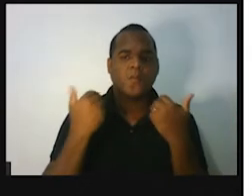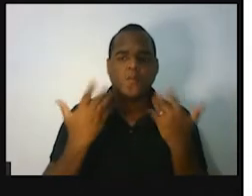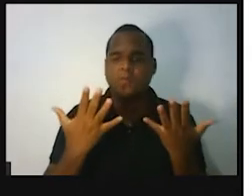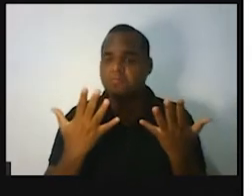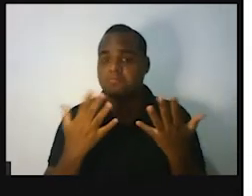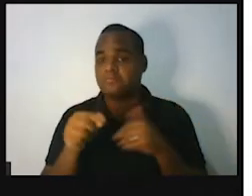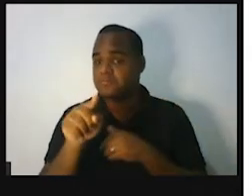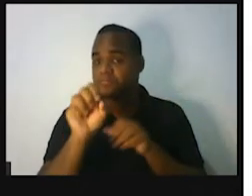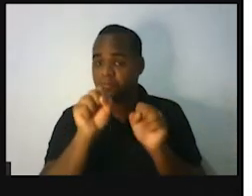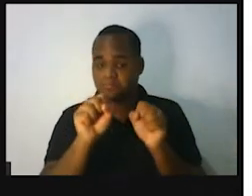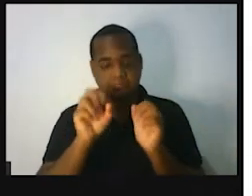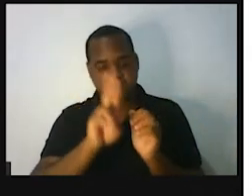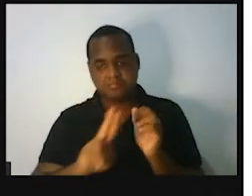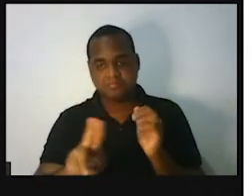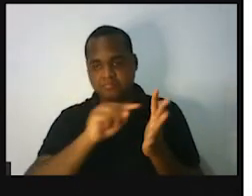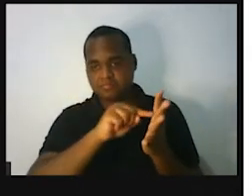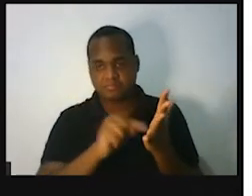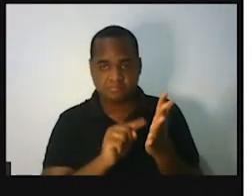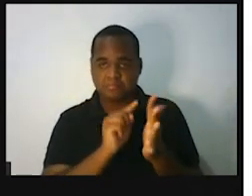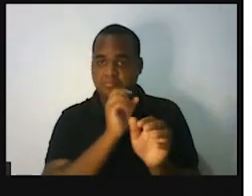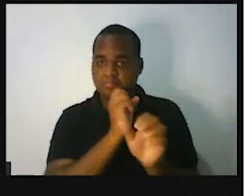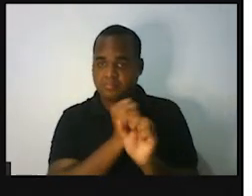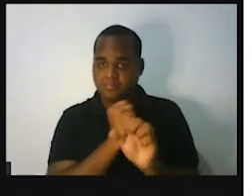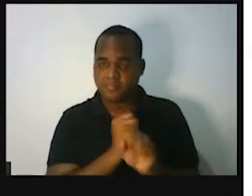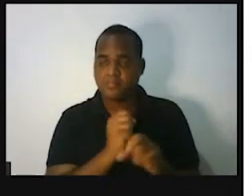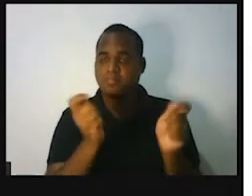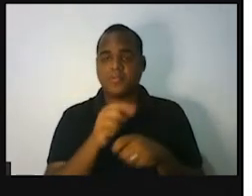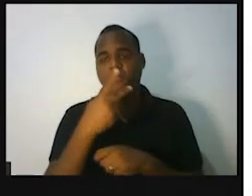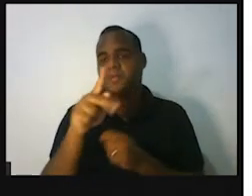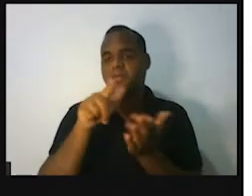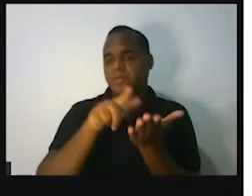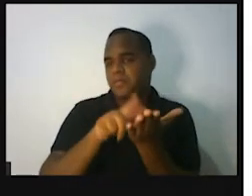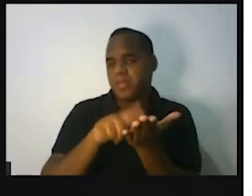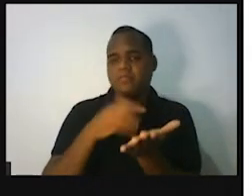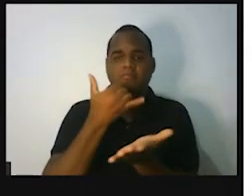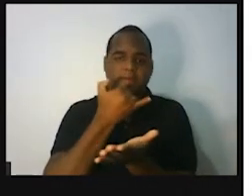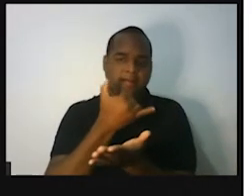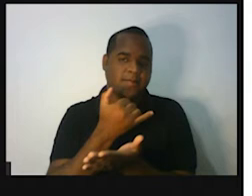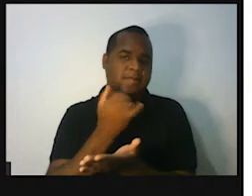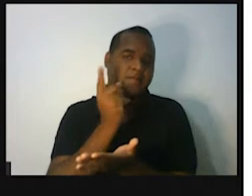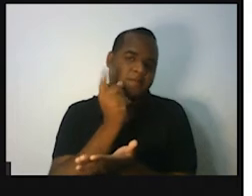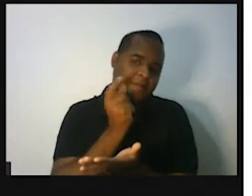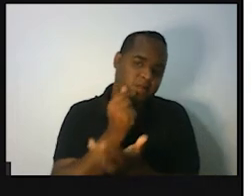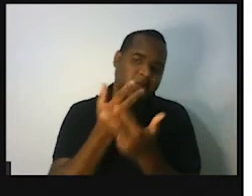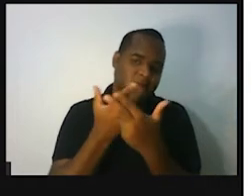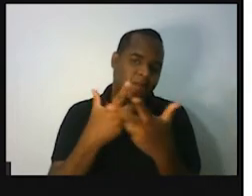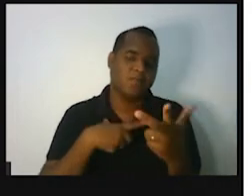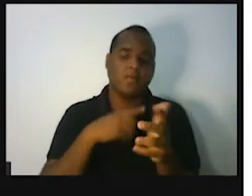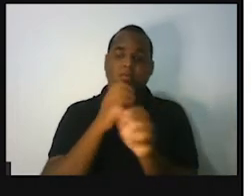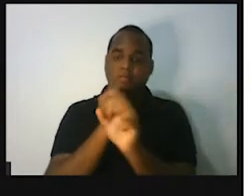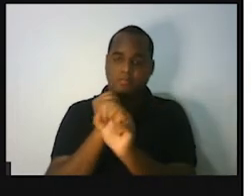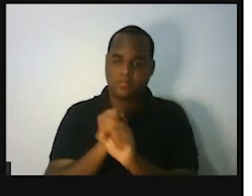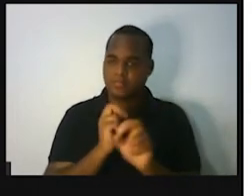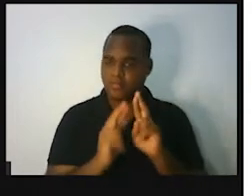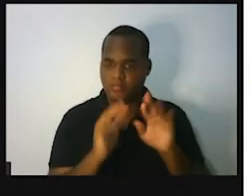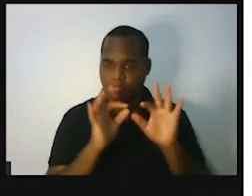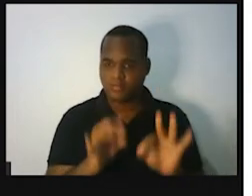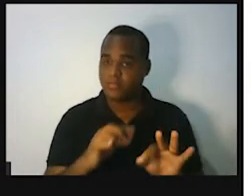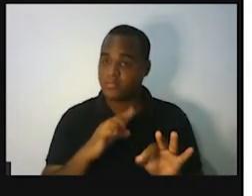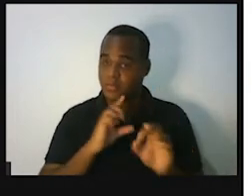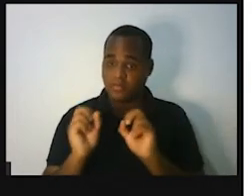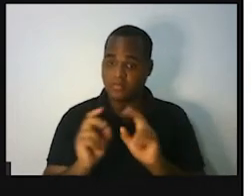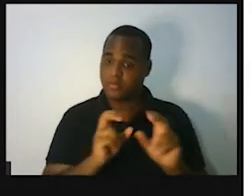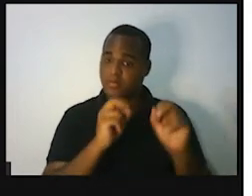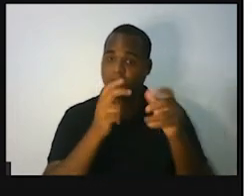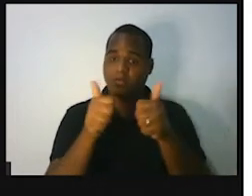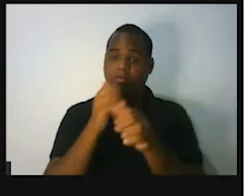Você pode usar uma calculadora, ou você pode usar um papel com uma caneta e um lápis e fazer essa continha aí. Pronto, então o